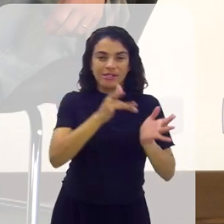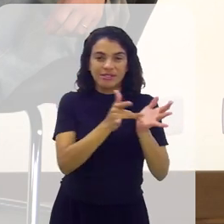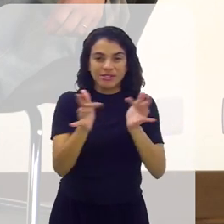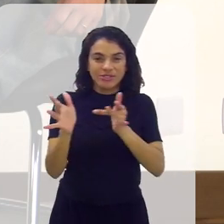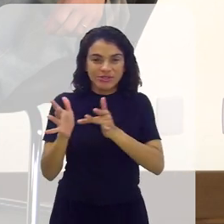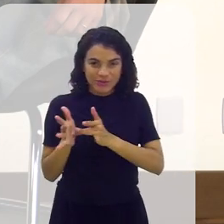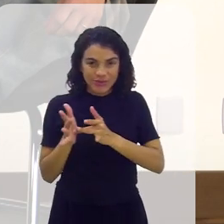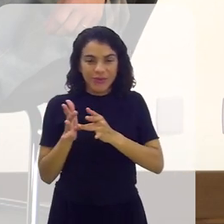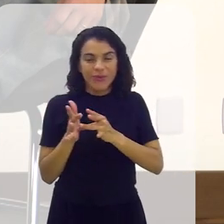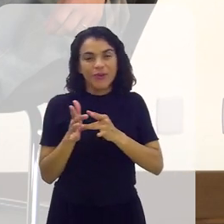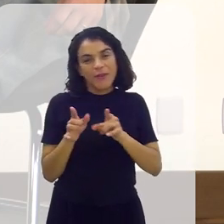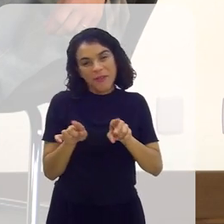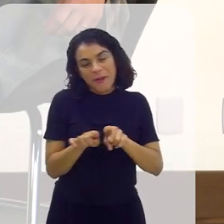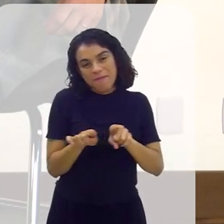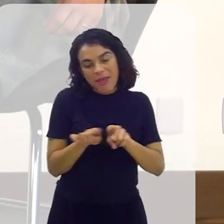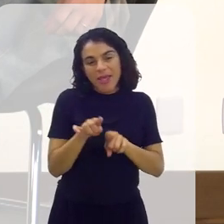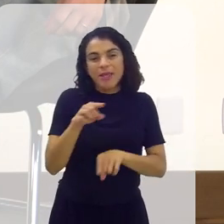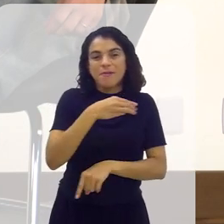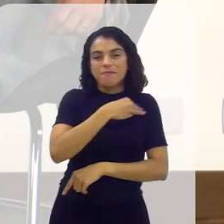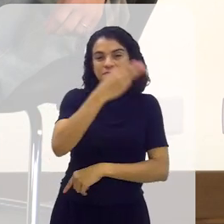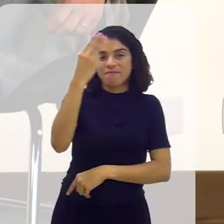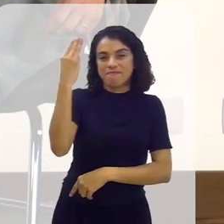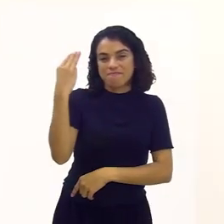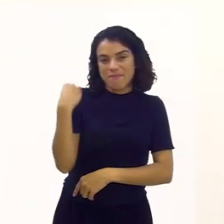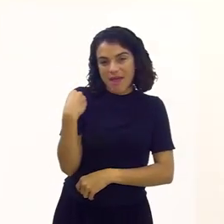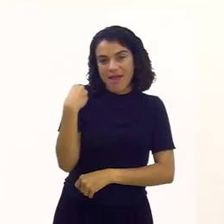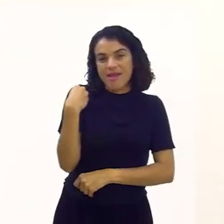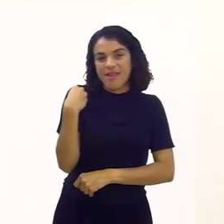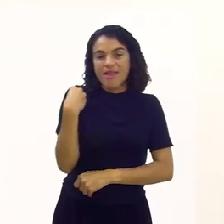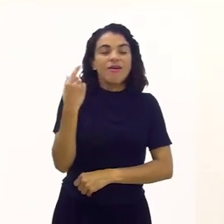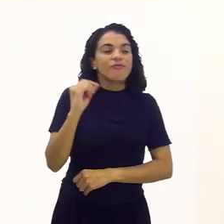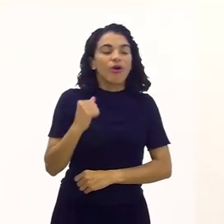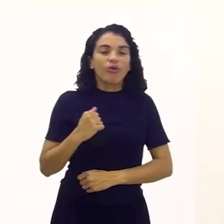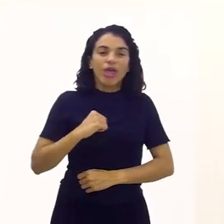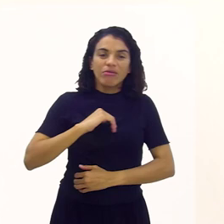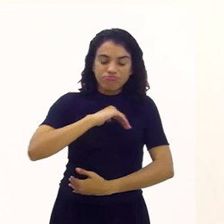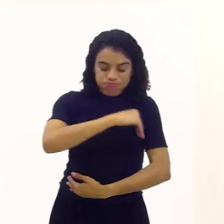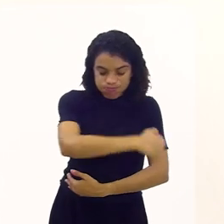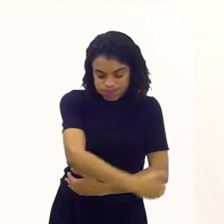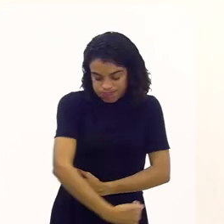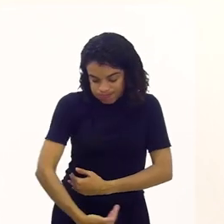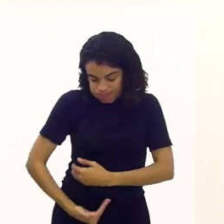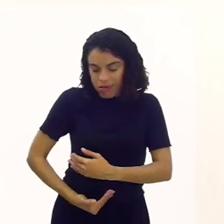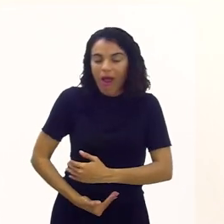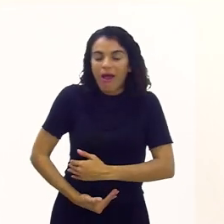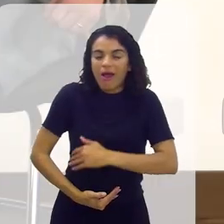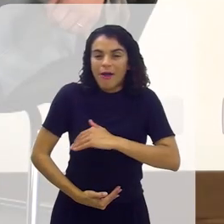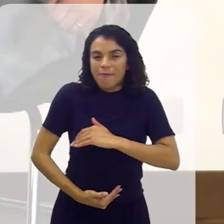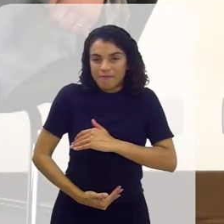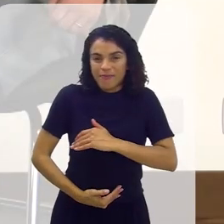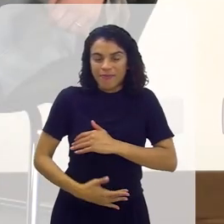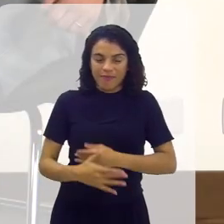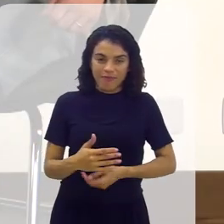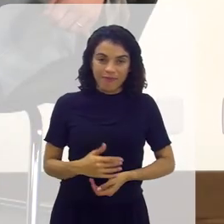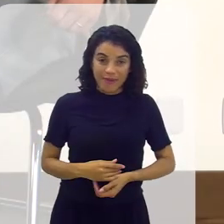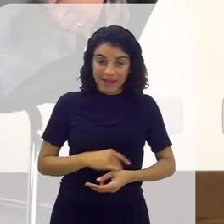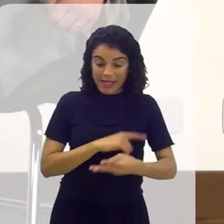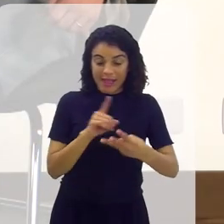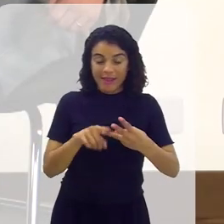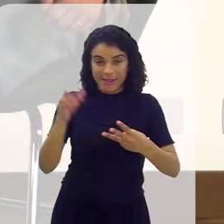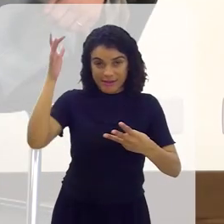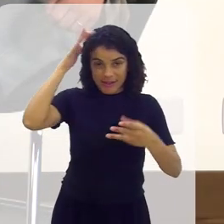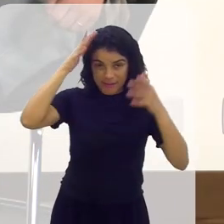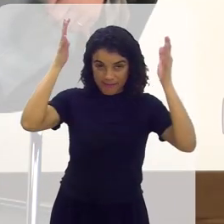foi concebida pelo Espírito Santo. São os únicos que são unânimos. E a terceira